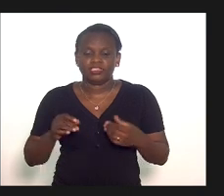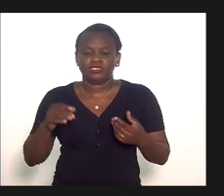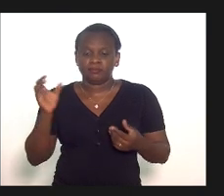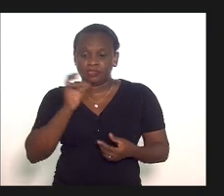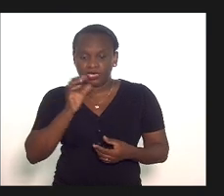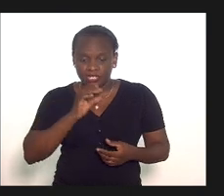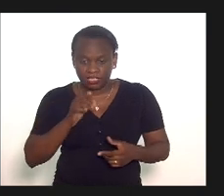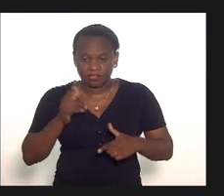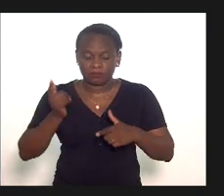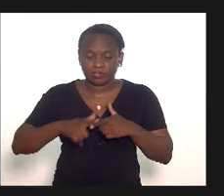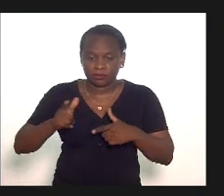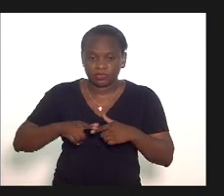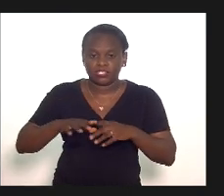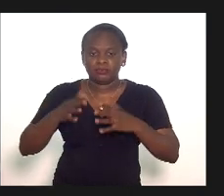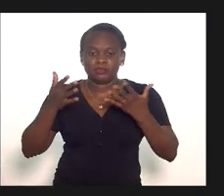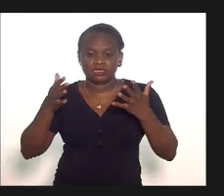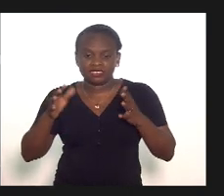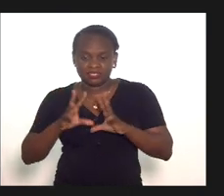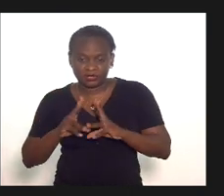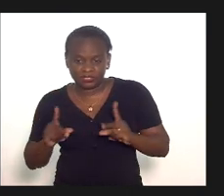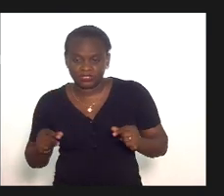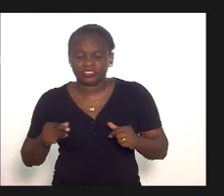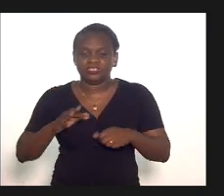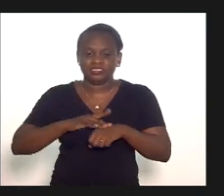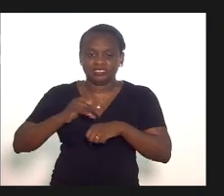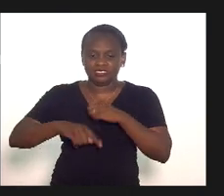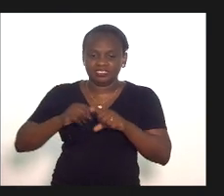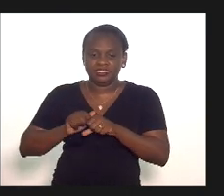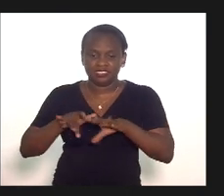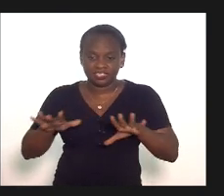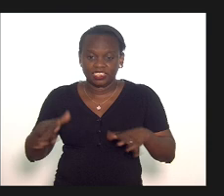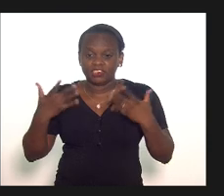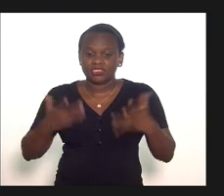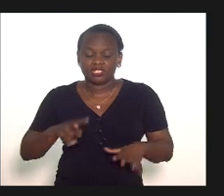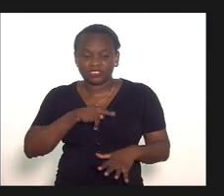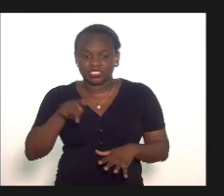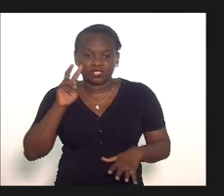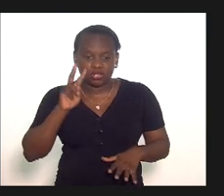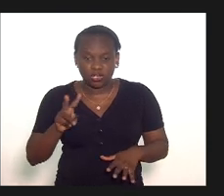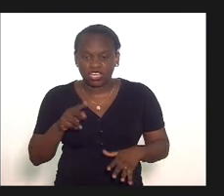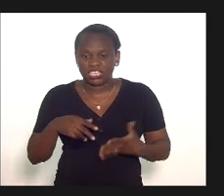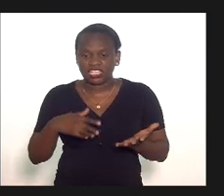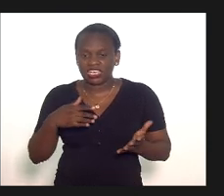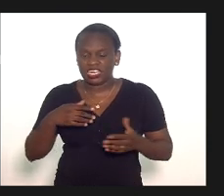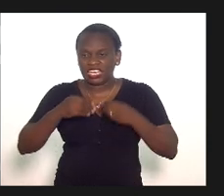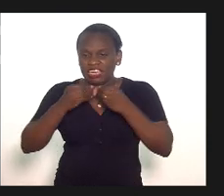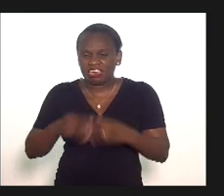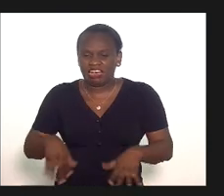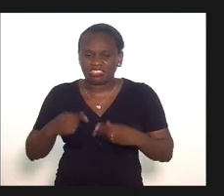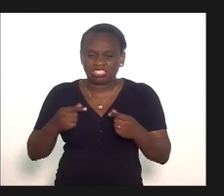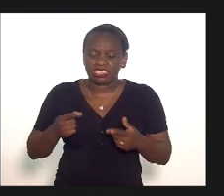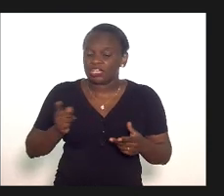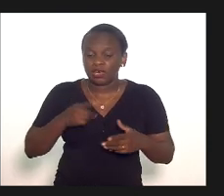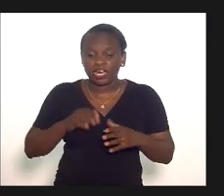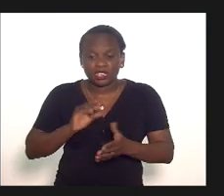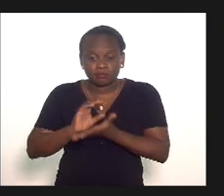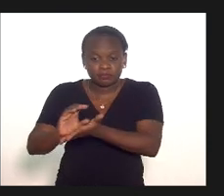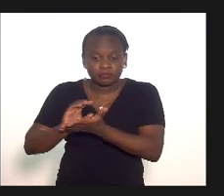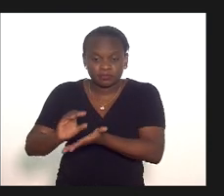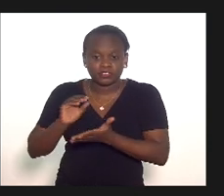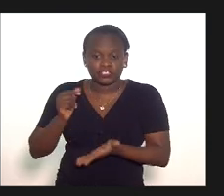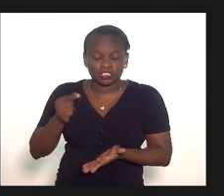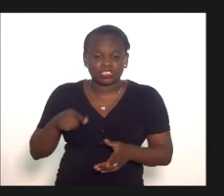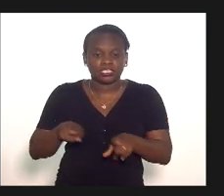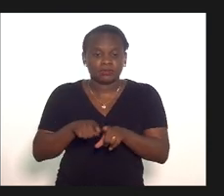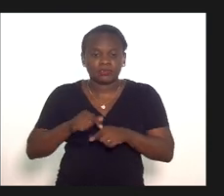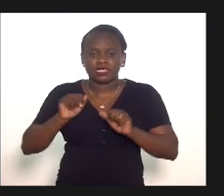toda essa situação com relação a pandemia eu não gostaria que vocês olhassem para isso como despesa e sim como investimento e claro a gente